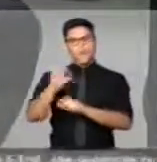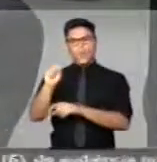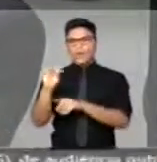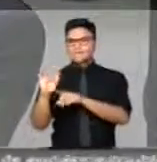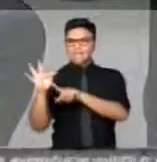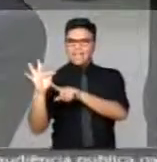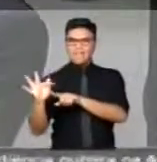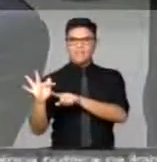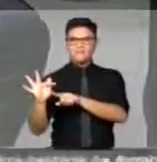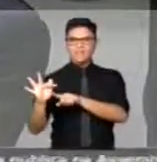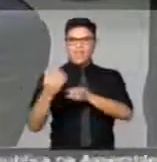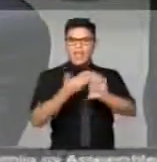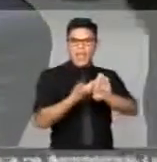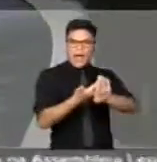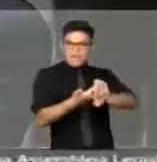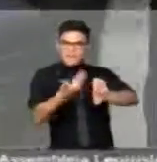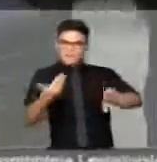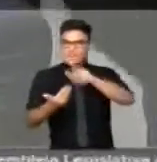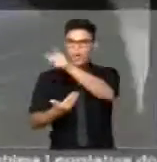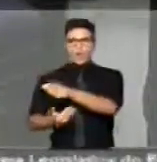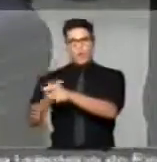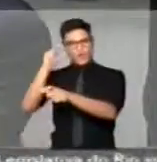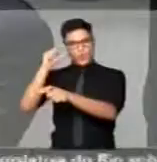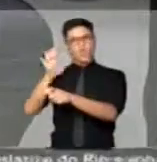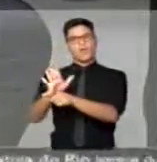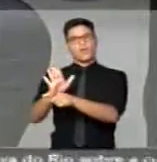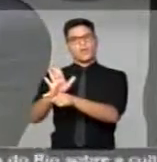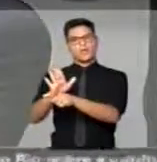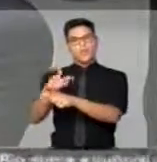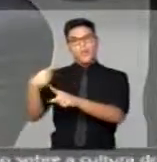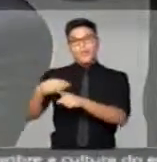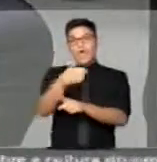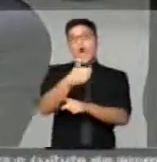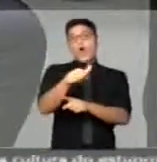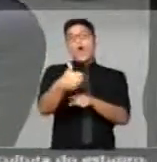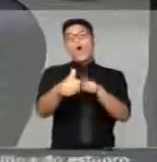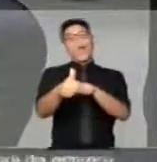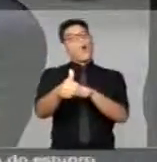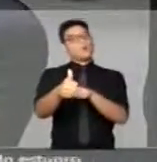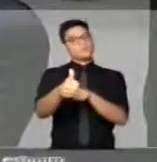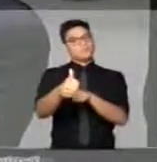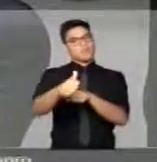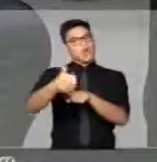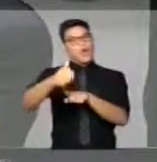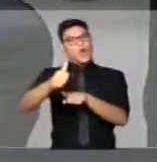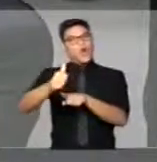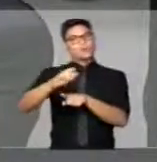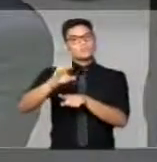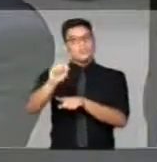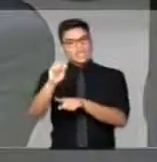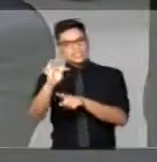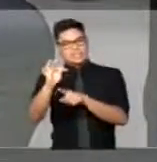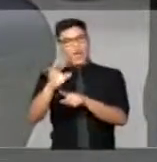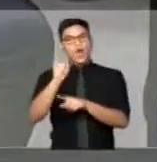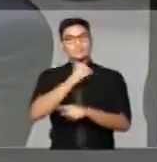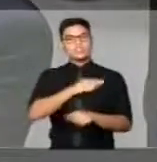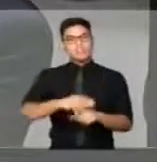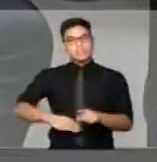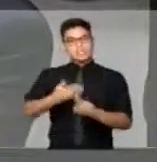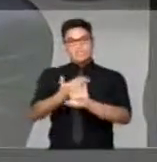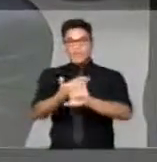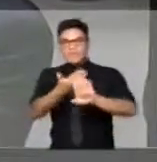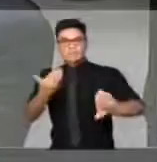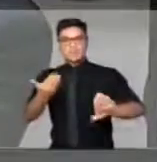Tribunal Federal afastou o senhor Eduardo Cunha por 11 motivos, por 11 a 0 naquela corte, pelas